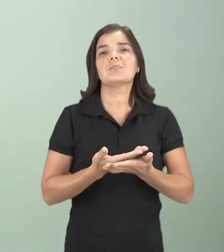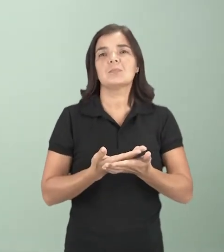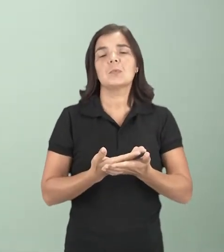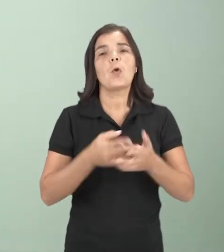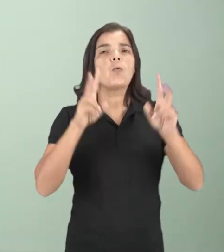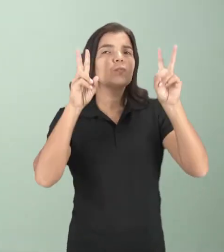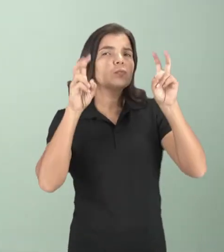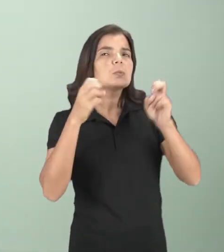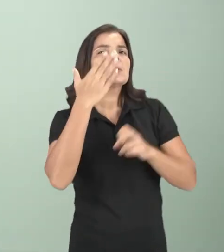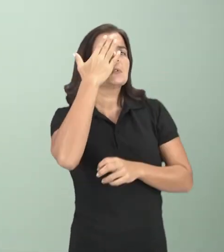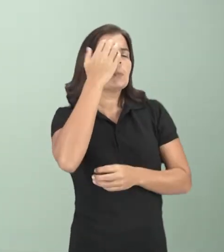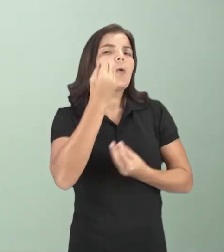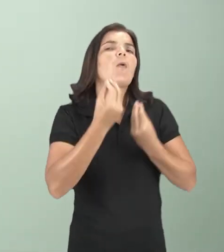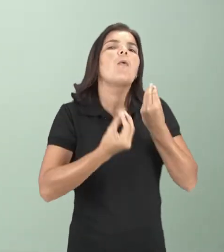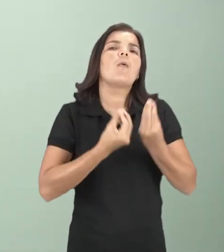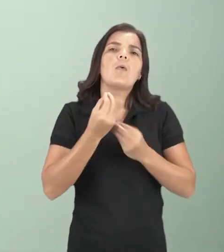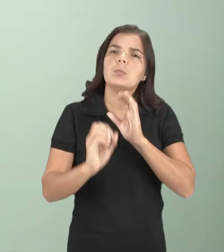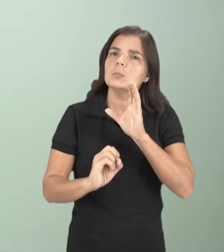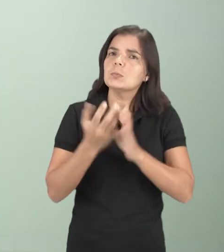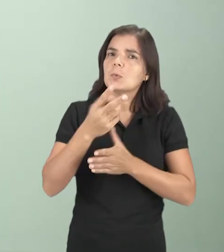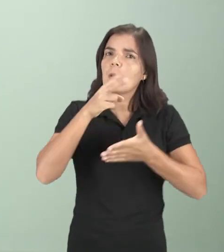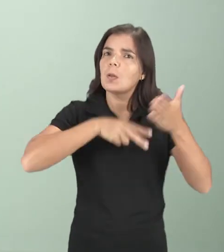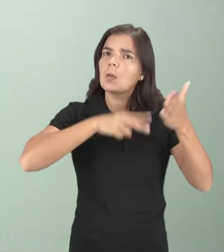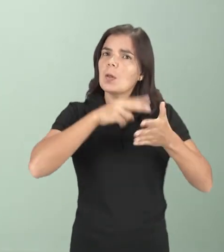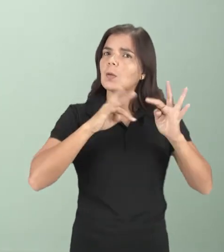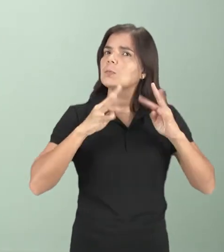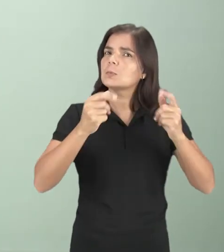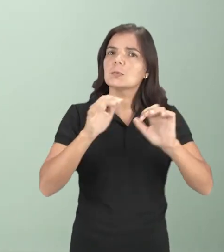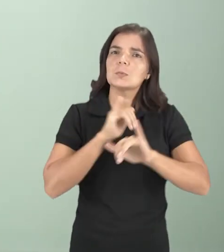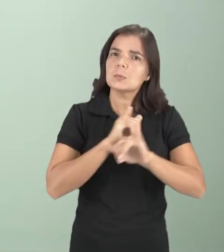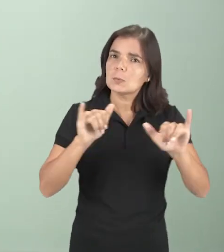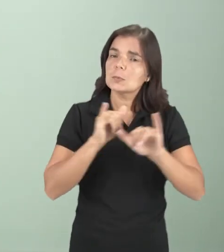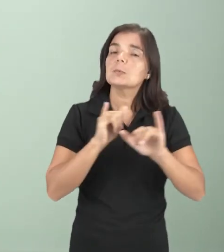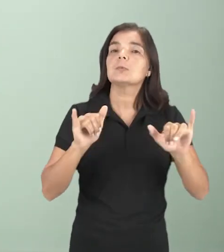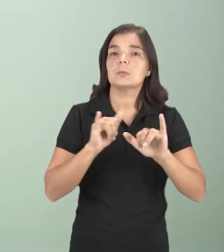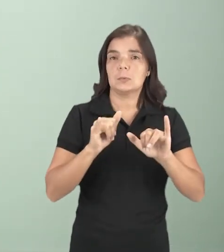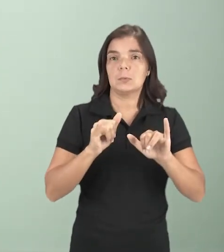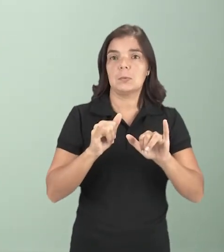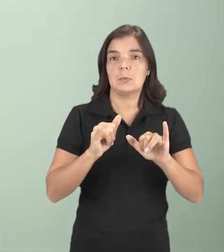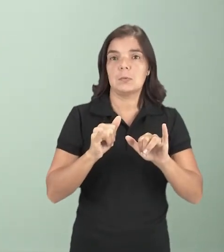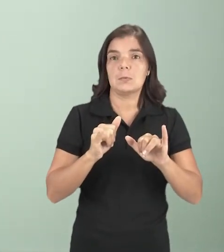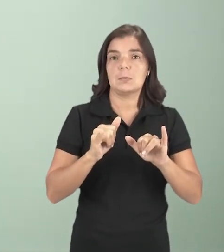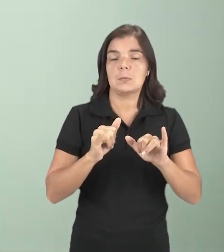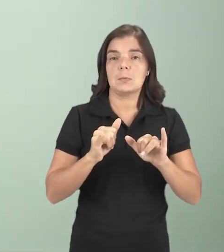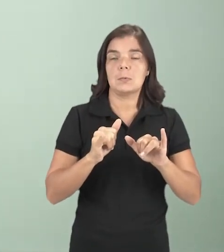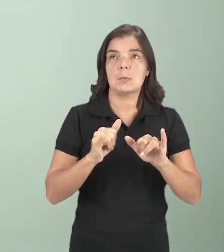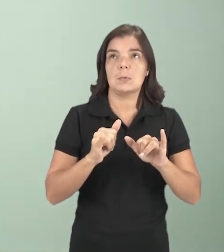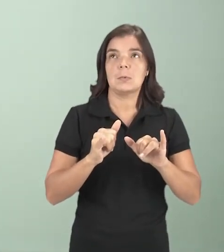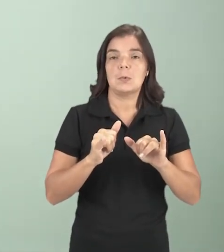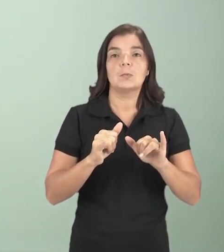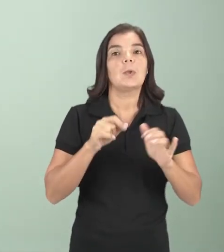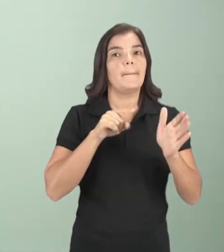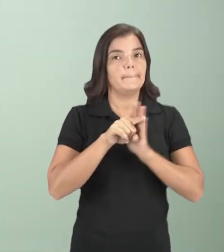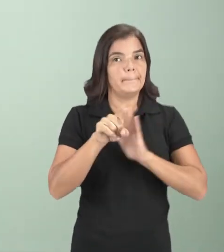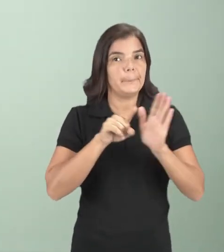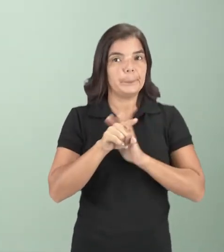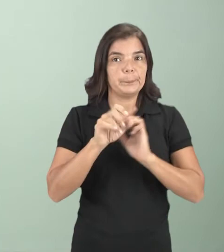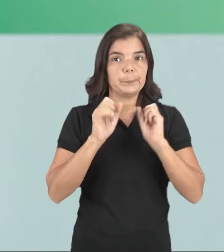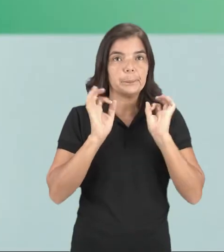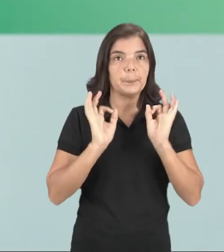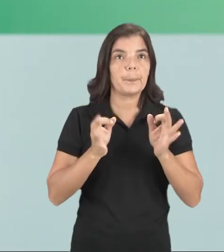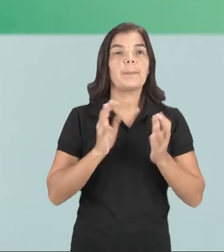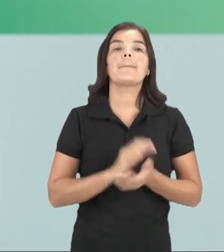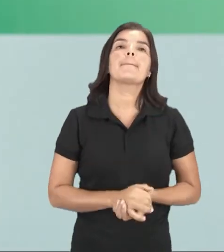o assunto, saber de onde ele vem, ler todas as informações pertinentes na questão, tá certo?